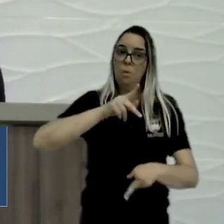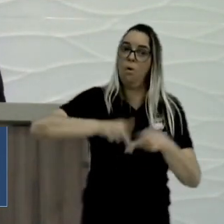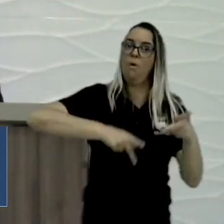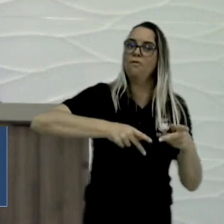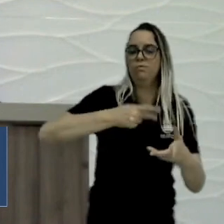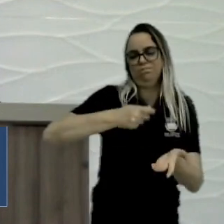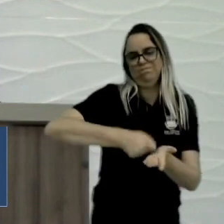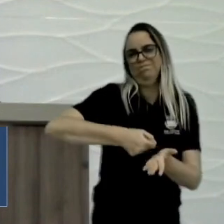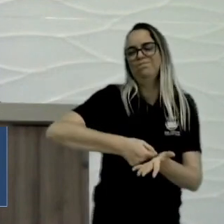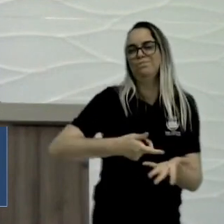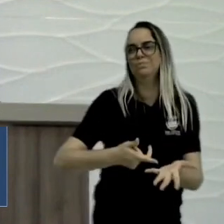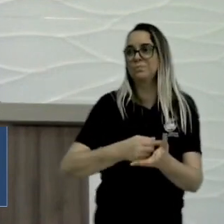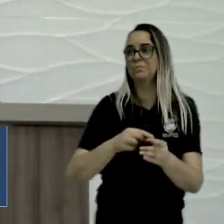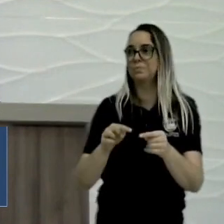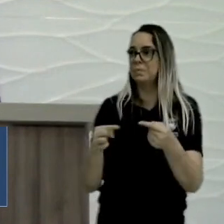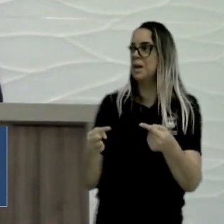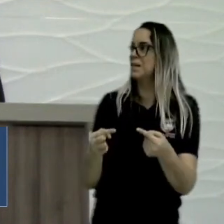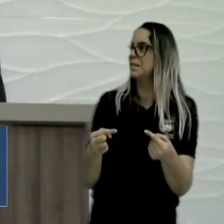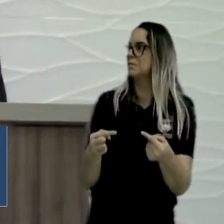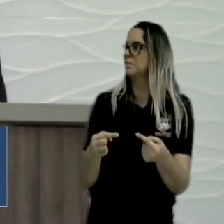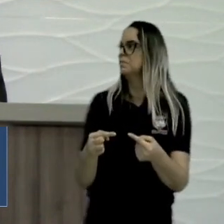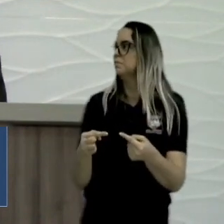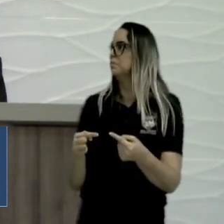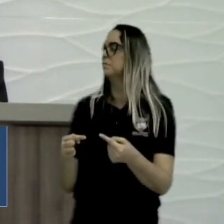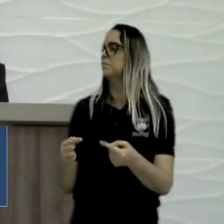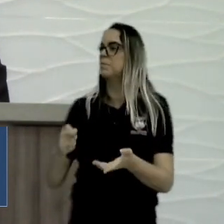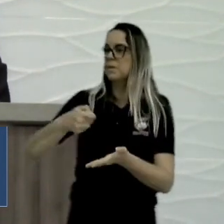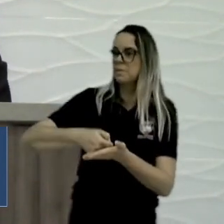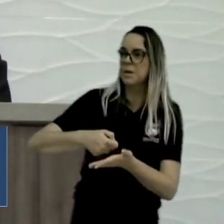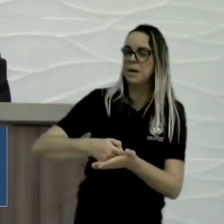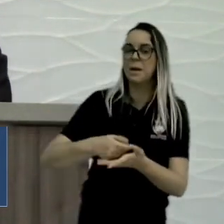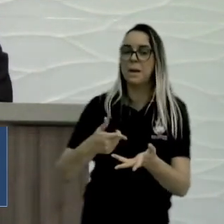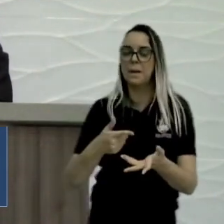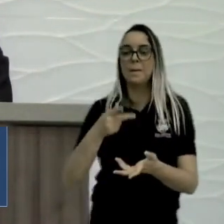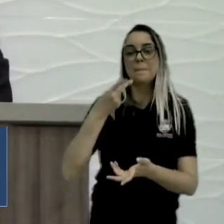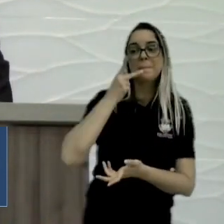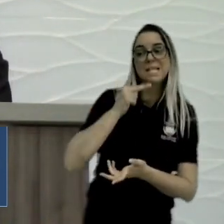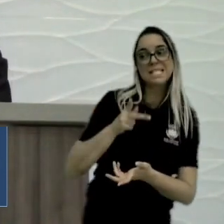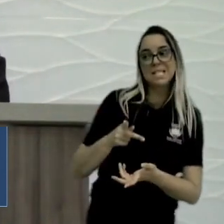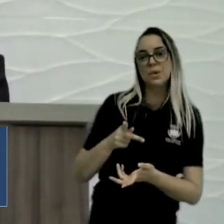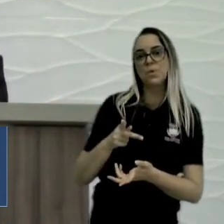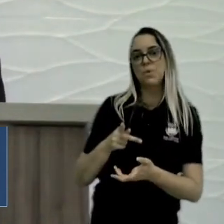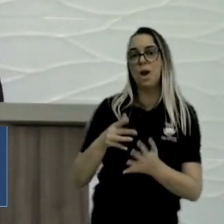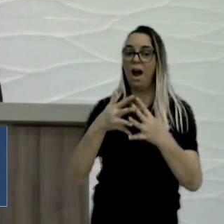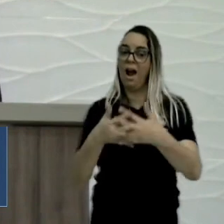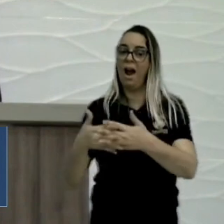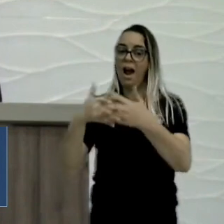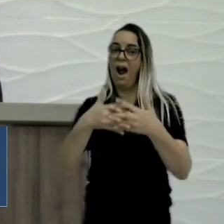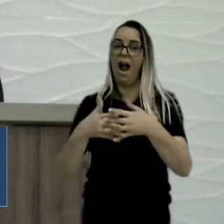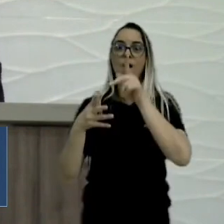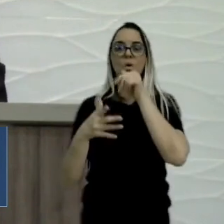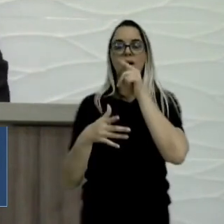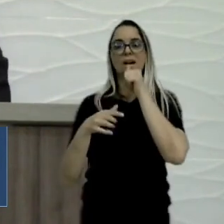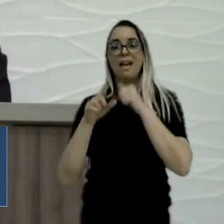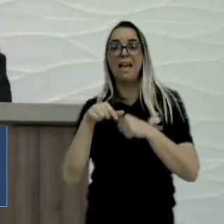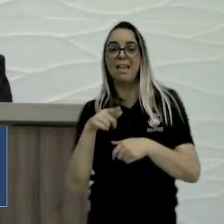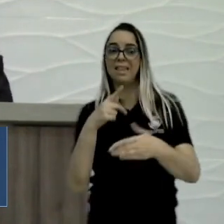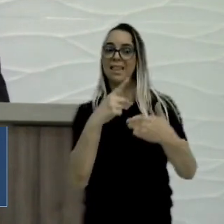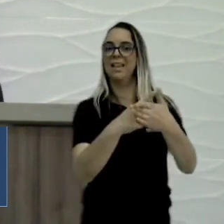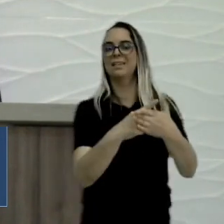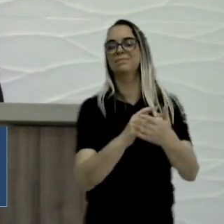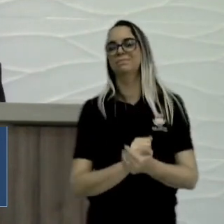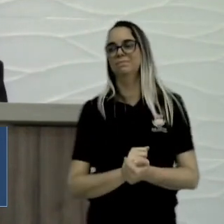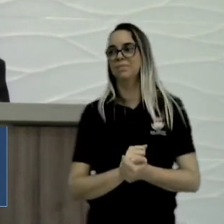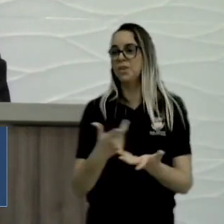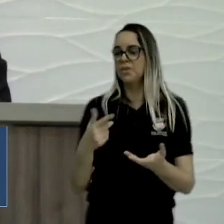ainda cobra uma taxazinha, mas o vereador Pezinho, o caminhão é dele, e os outros vereadores não estão